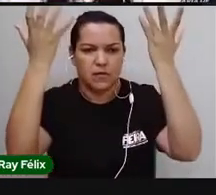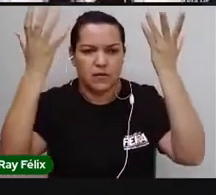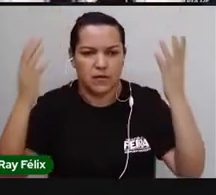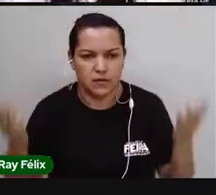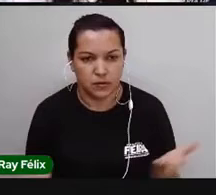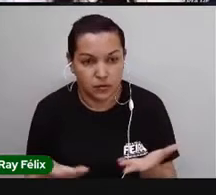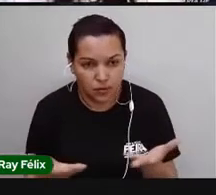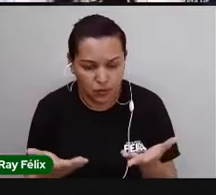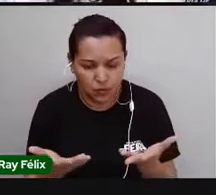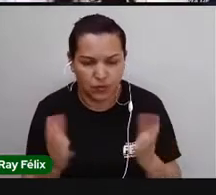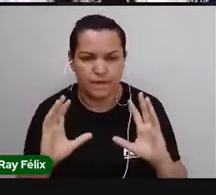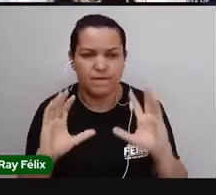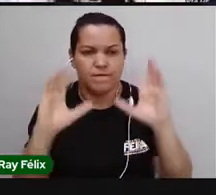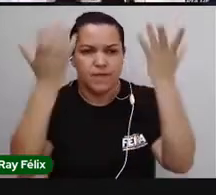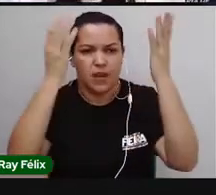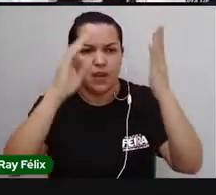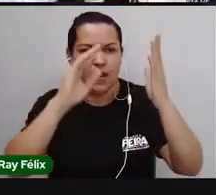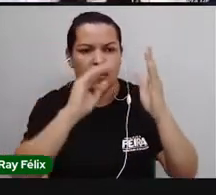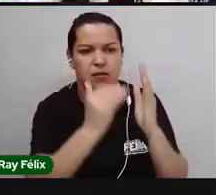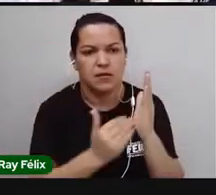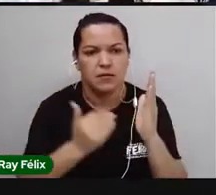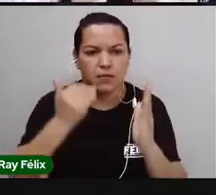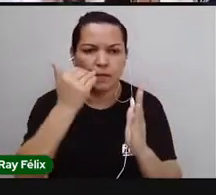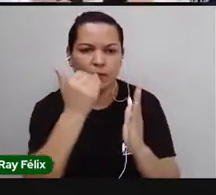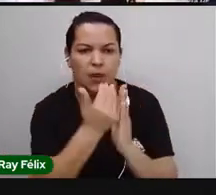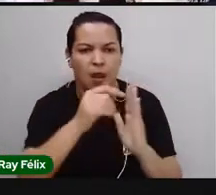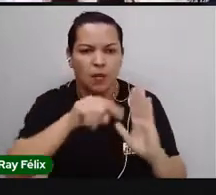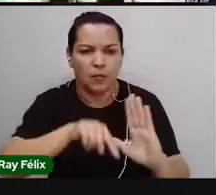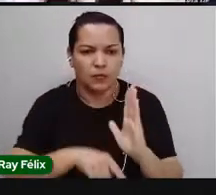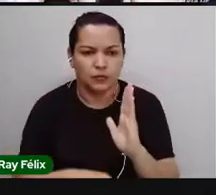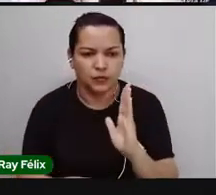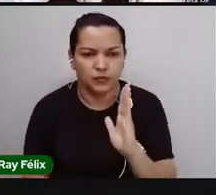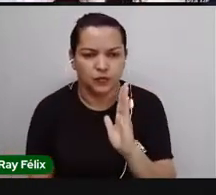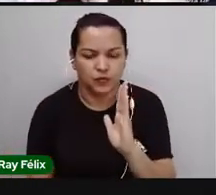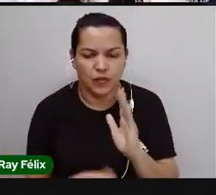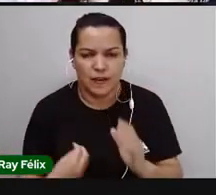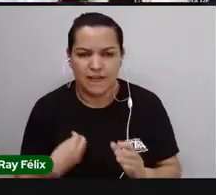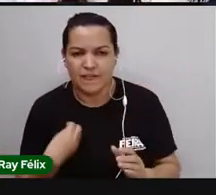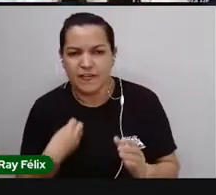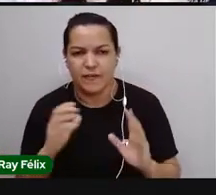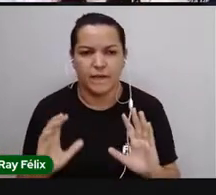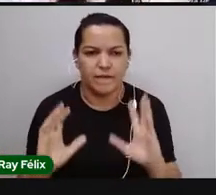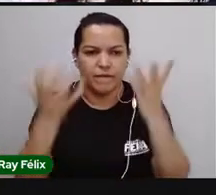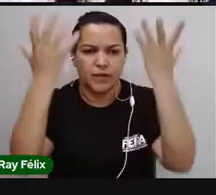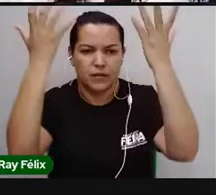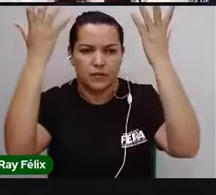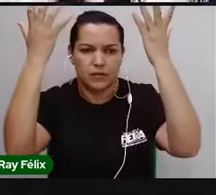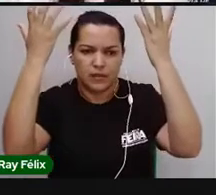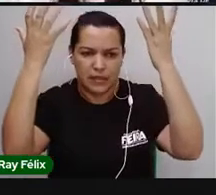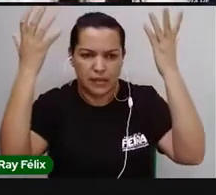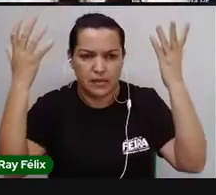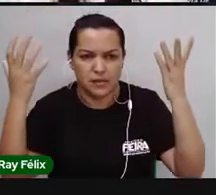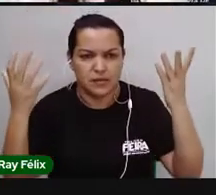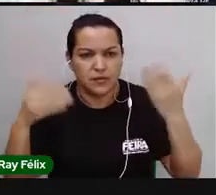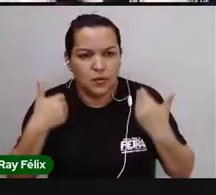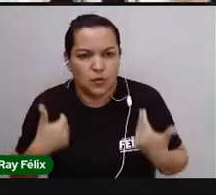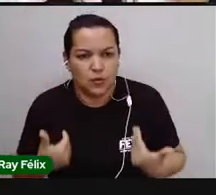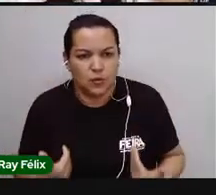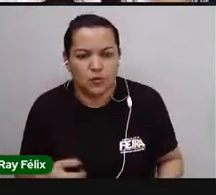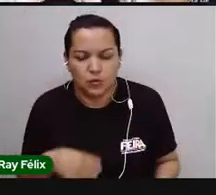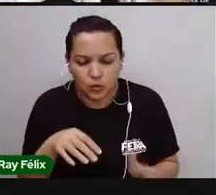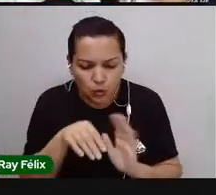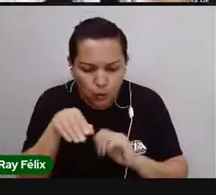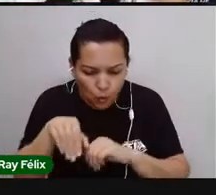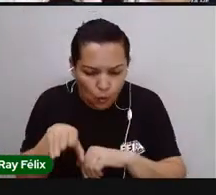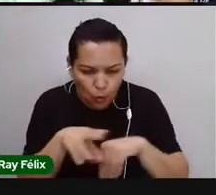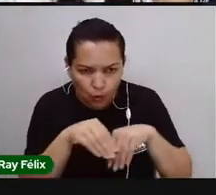dessa festa um pouco mais aprofundado, né? Nós vamos vivenciar um pouco mais essa festa, que é o conhecimento